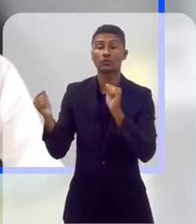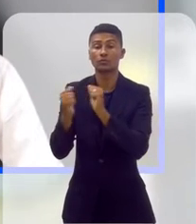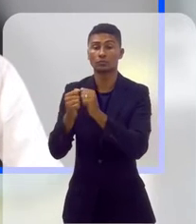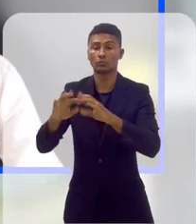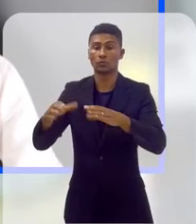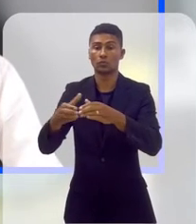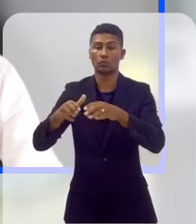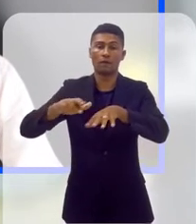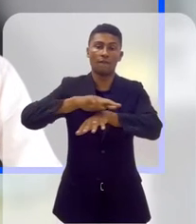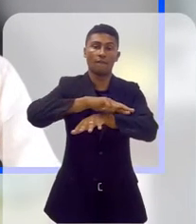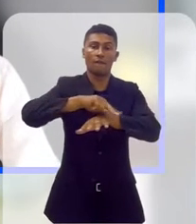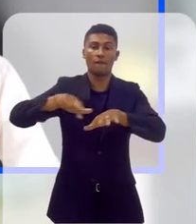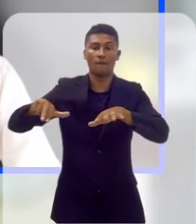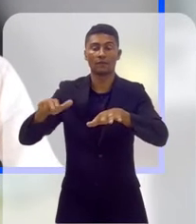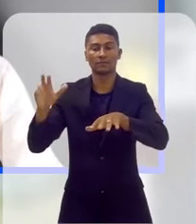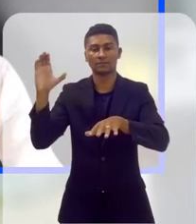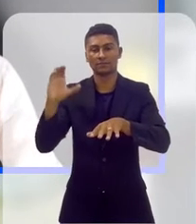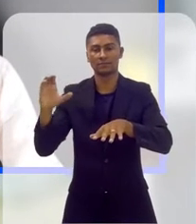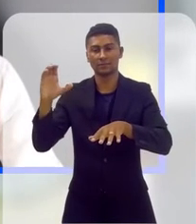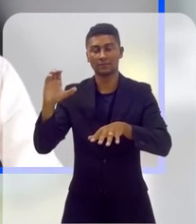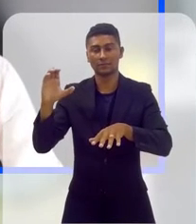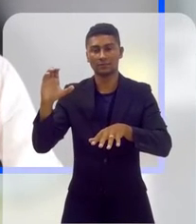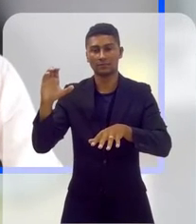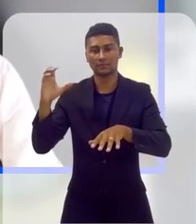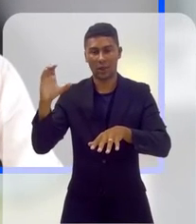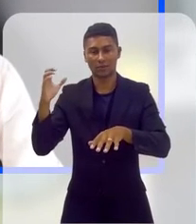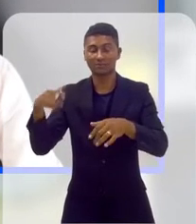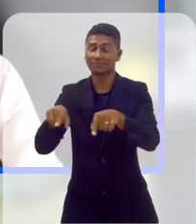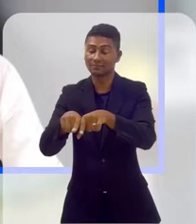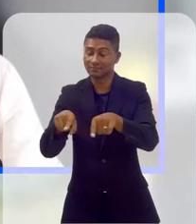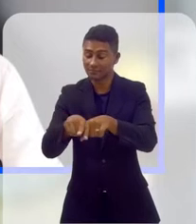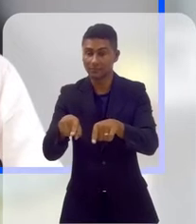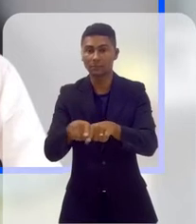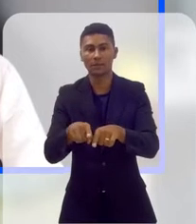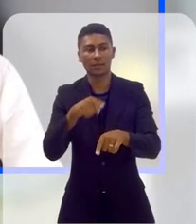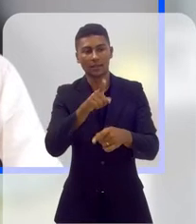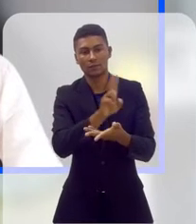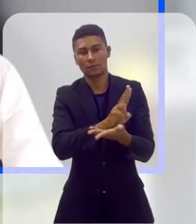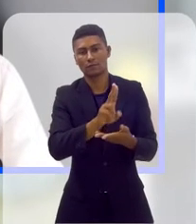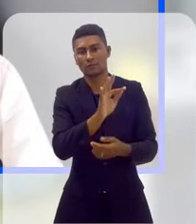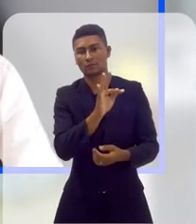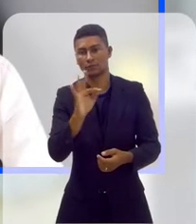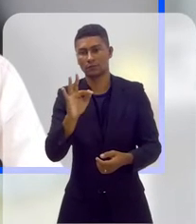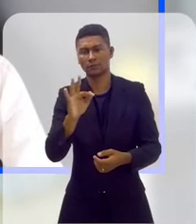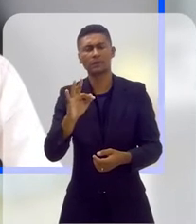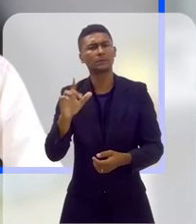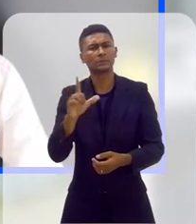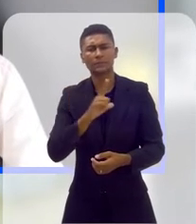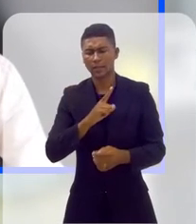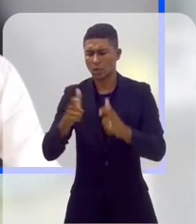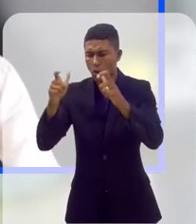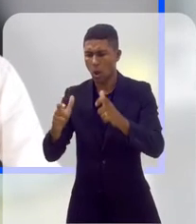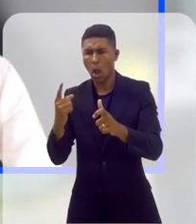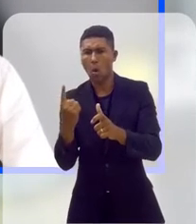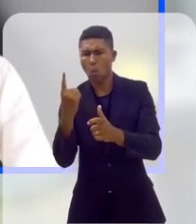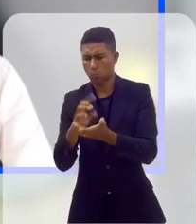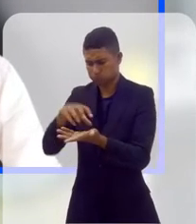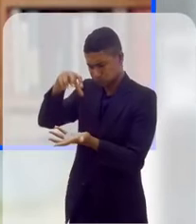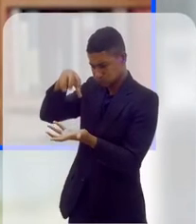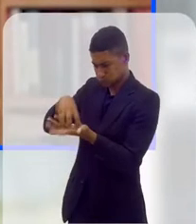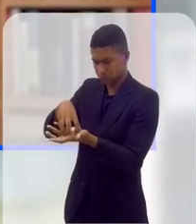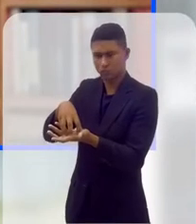conjunto com o Grupo Diversidade Niterói e a própria Universidade Federal Fluminense. Ela não tem um escritório